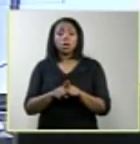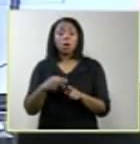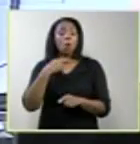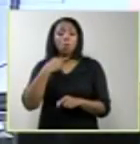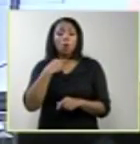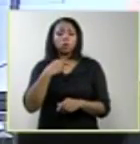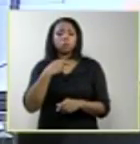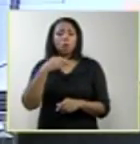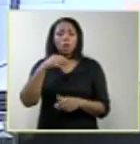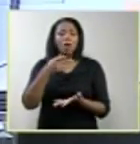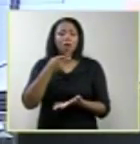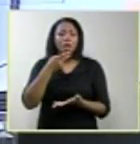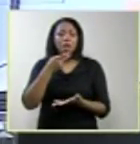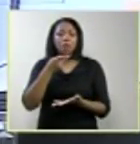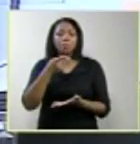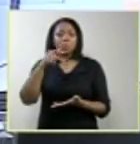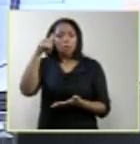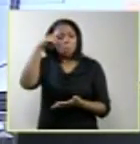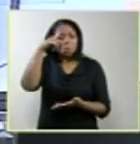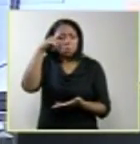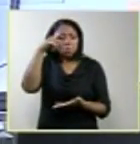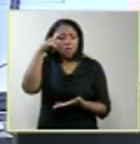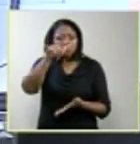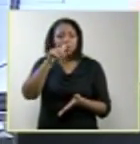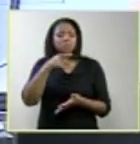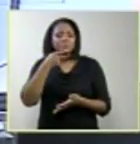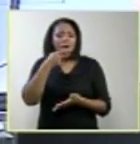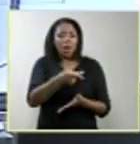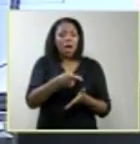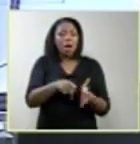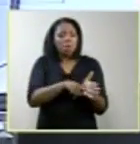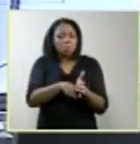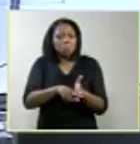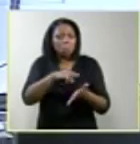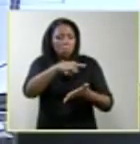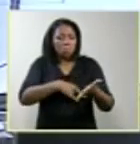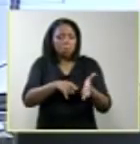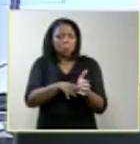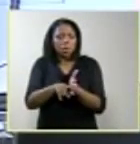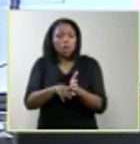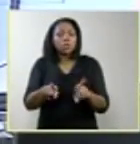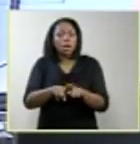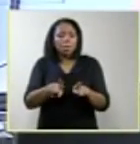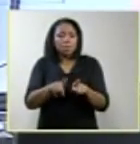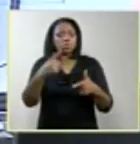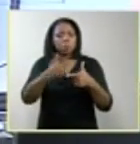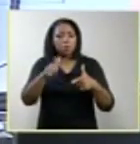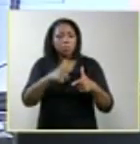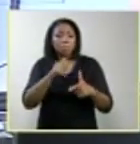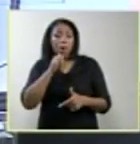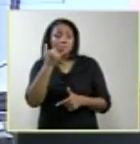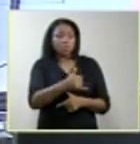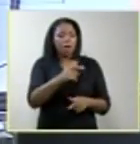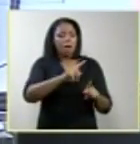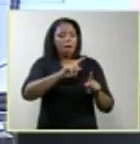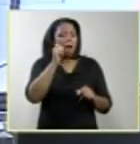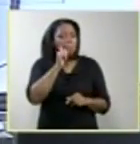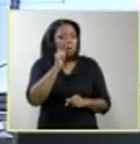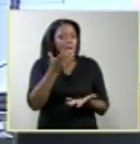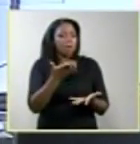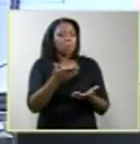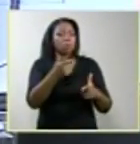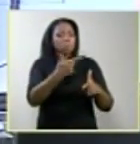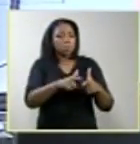paciente o seu diagnóstico, o prognóstico, os riscos e os objetivos do tratamento. Então, é nossa função